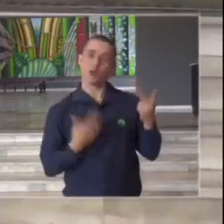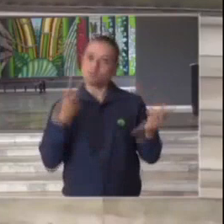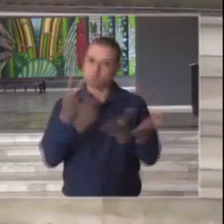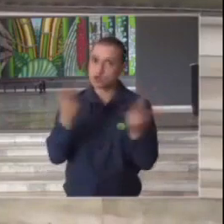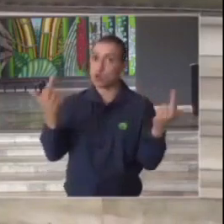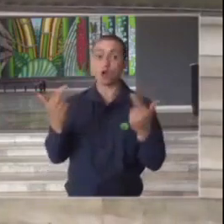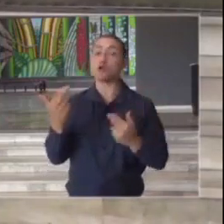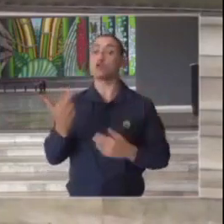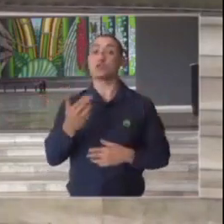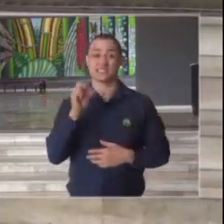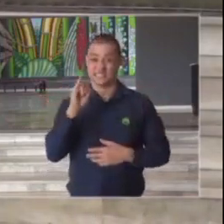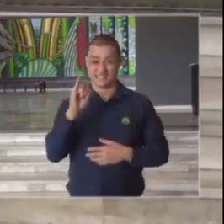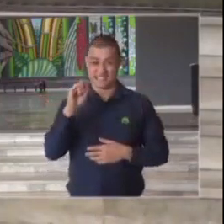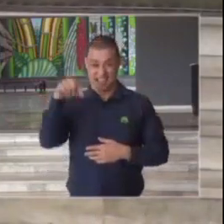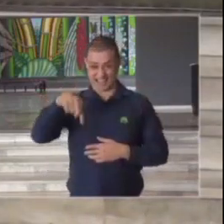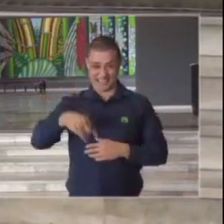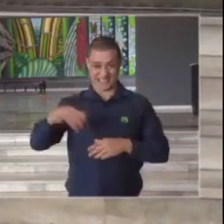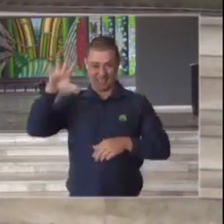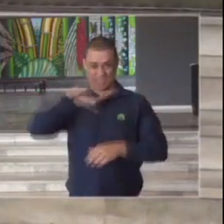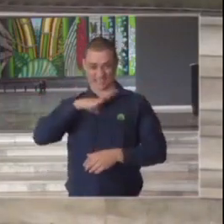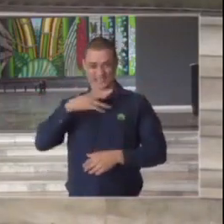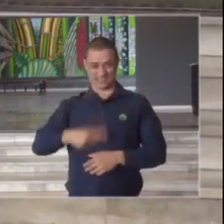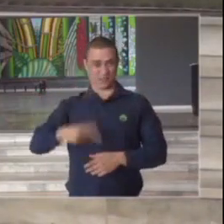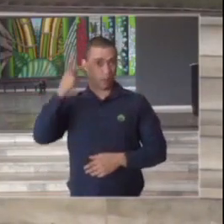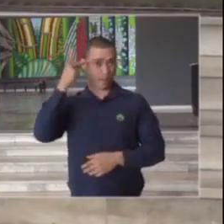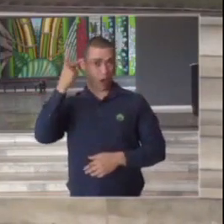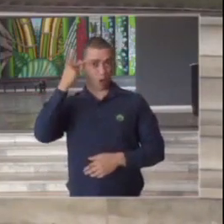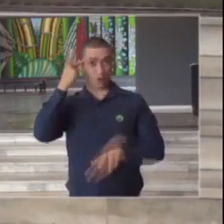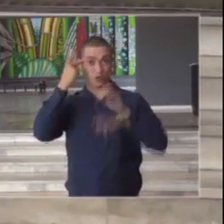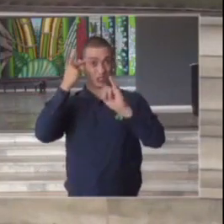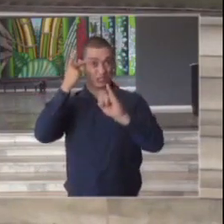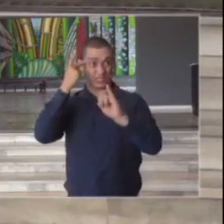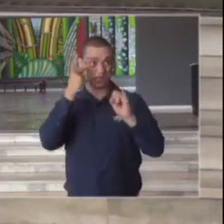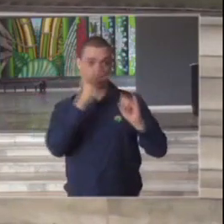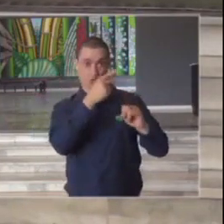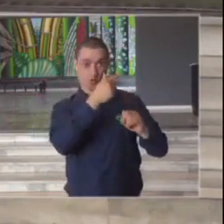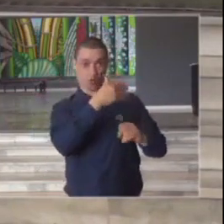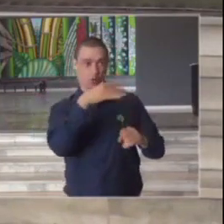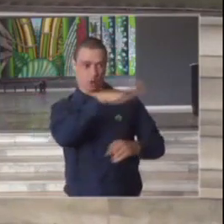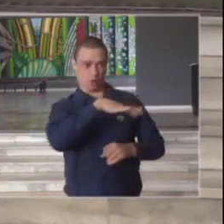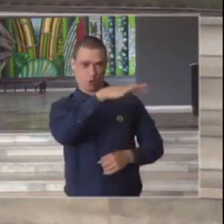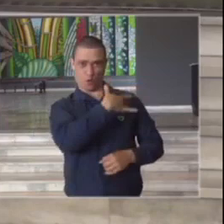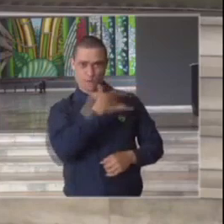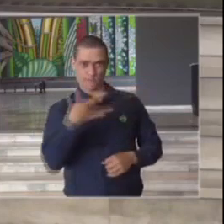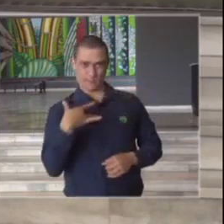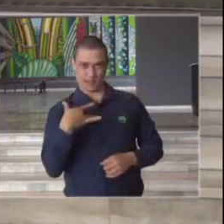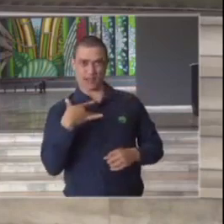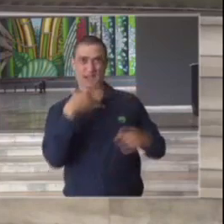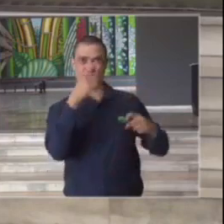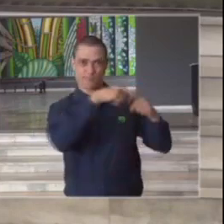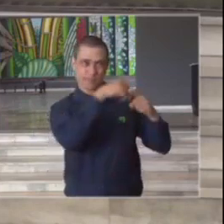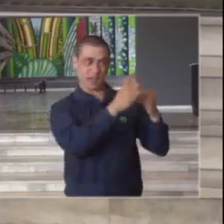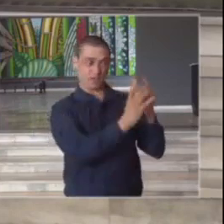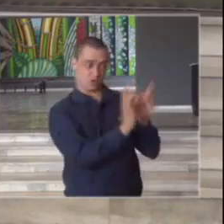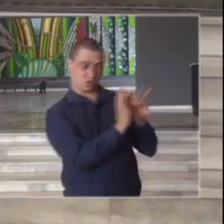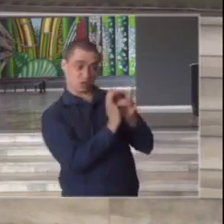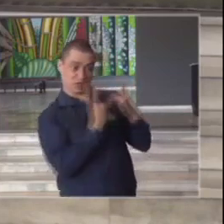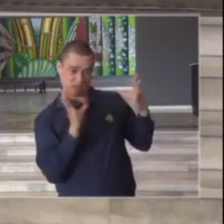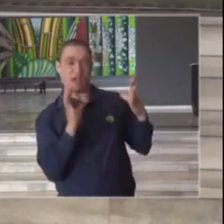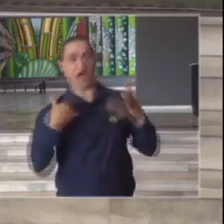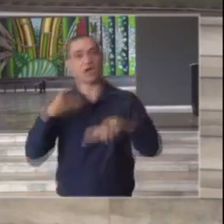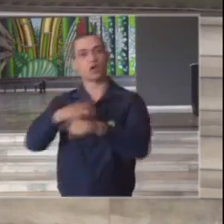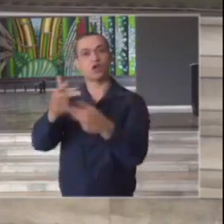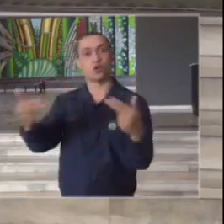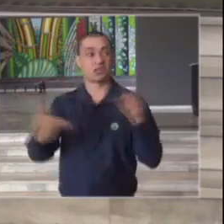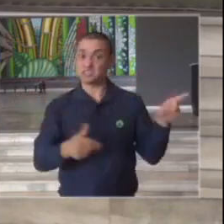nada vai ser feito aqui na cidade de São Paulo se não tiver autorização e recomendação da área da saúde seja